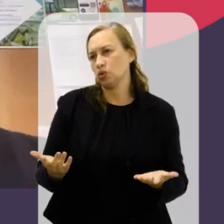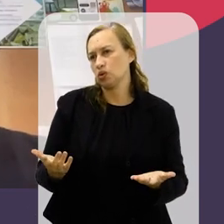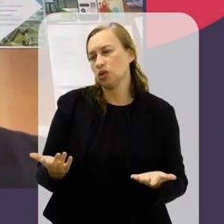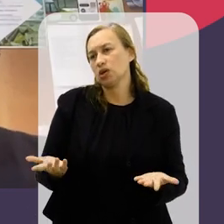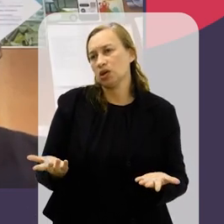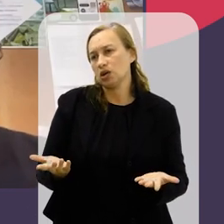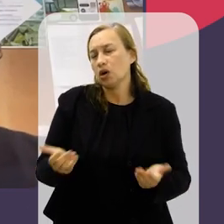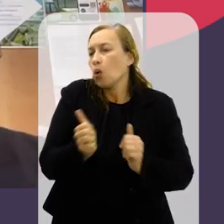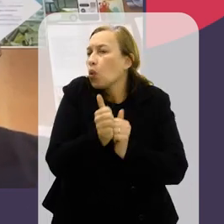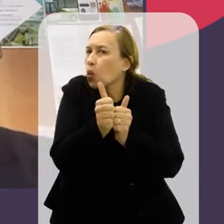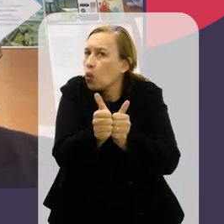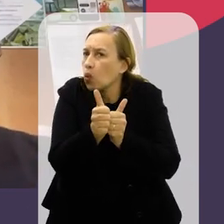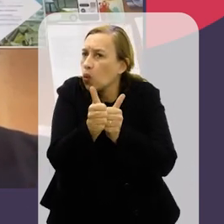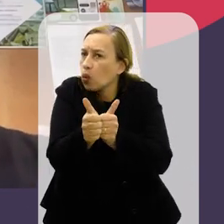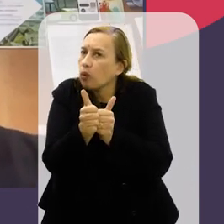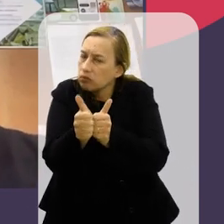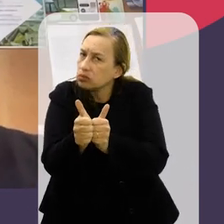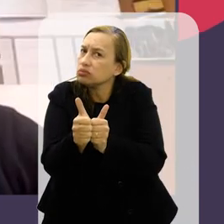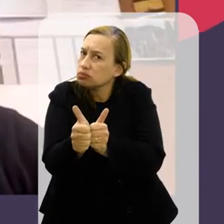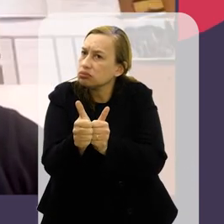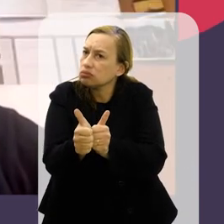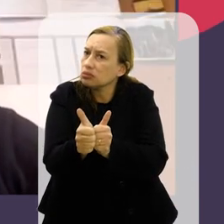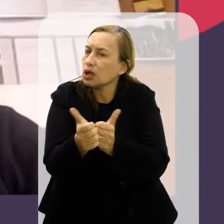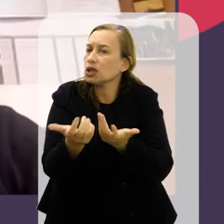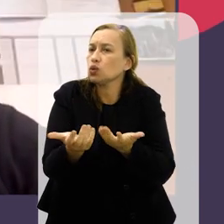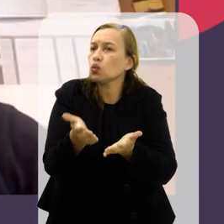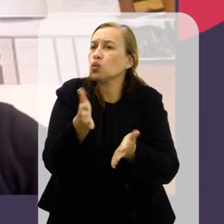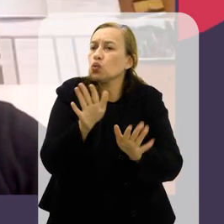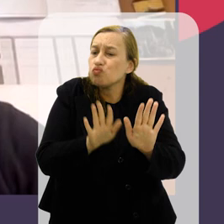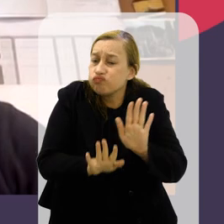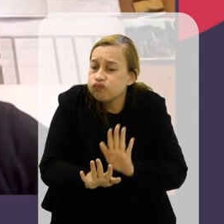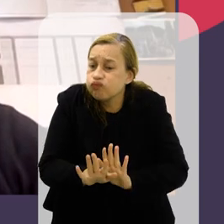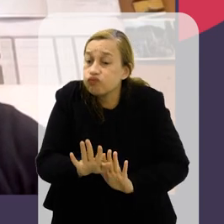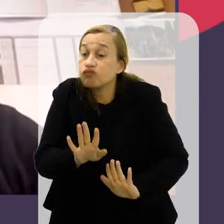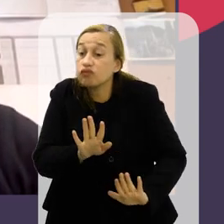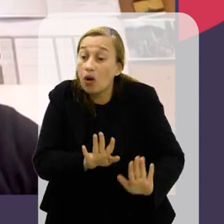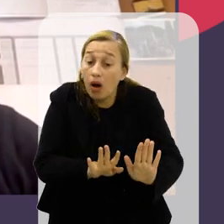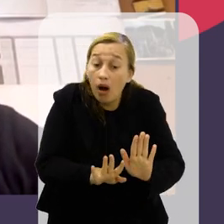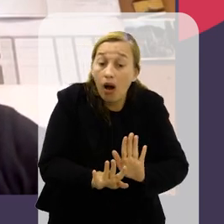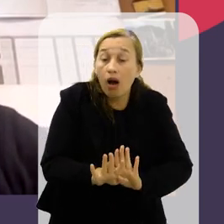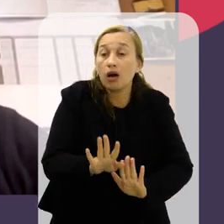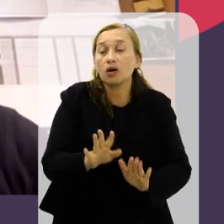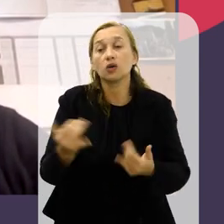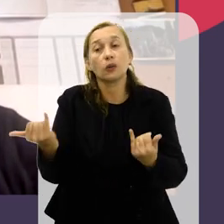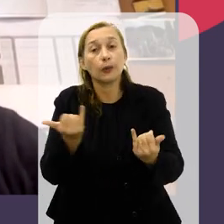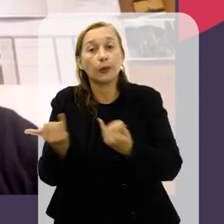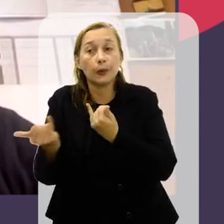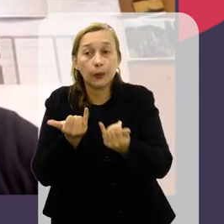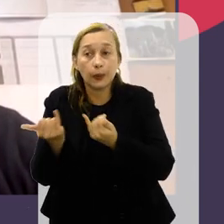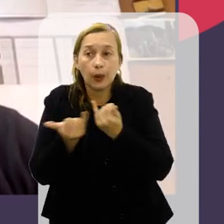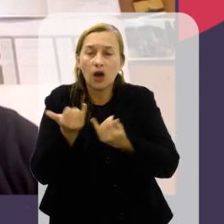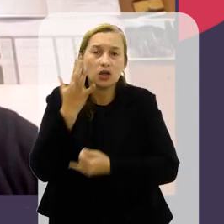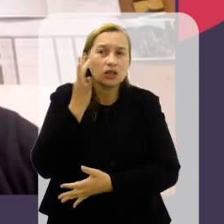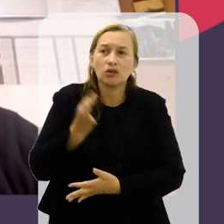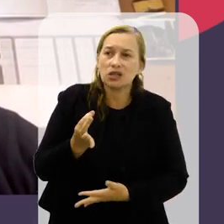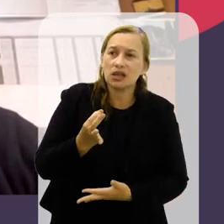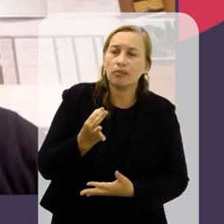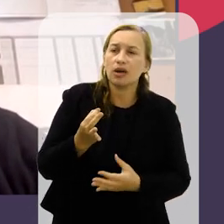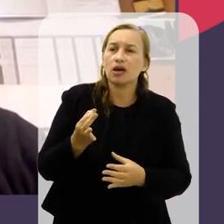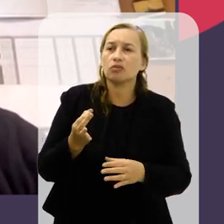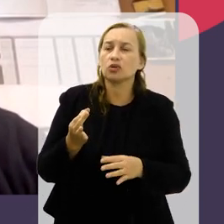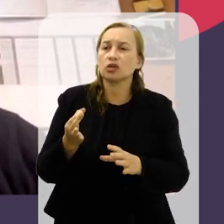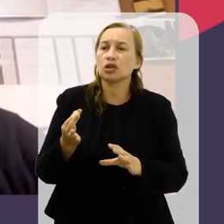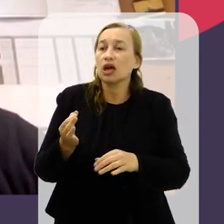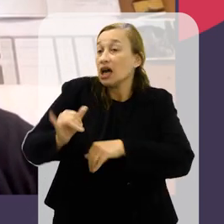Há um acompanhamento bastante cuidadoso dessa informação. Nós